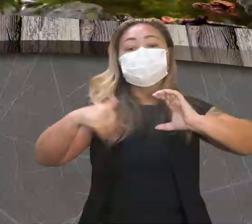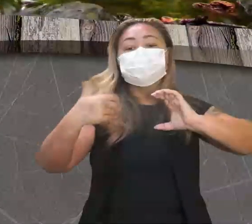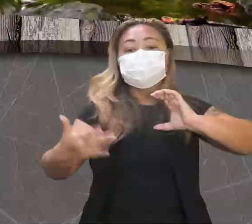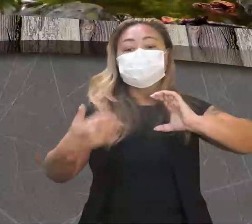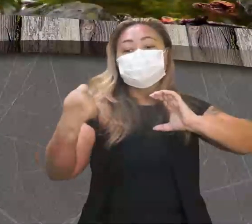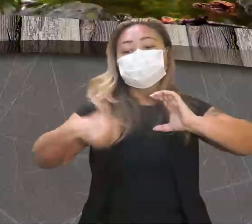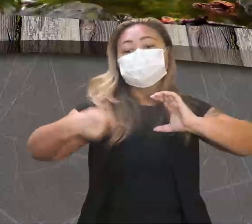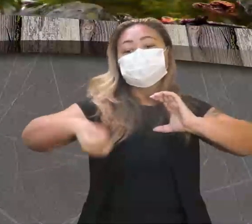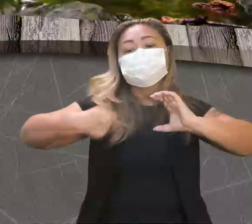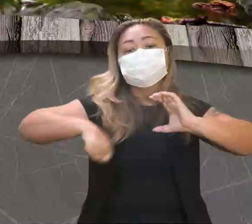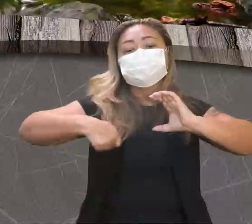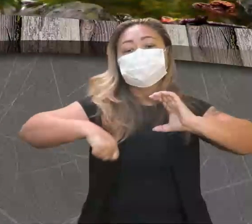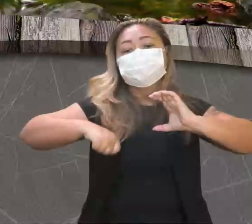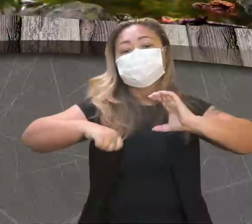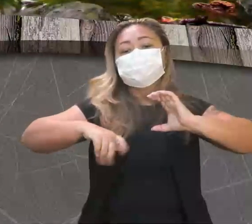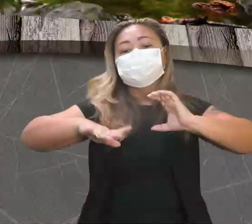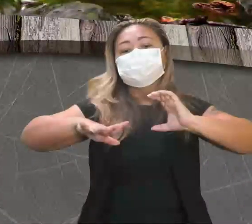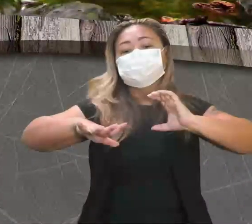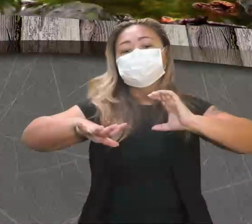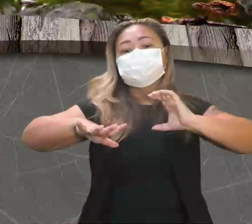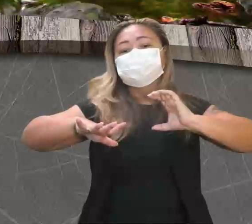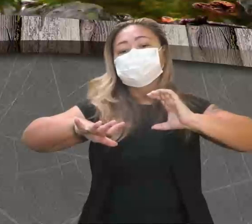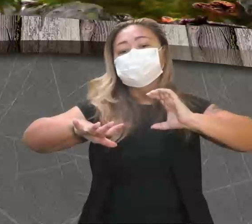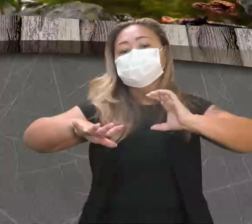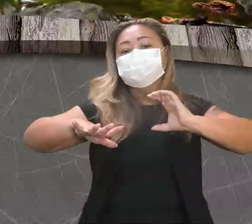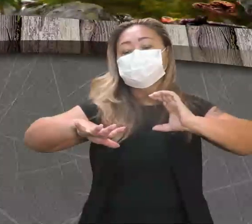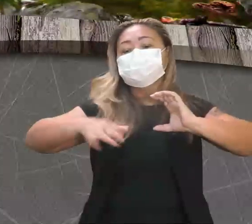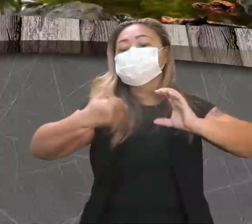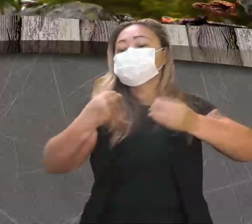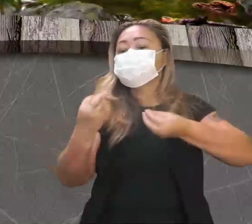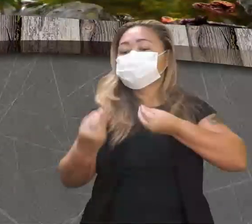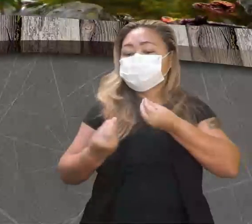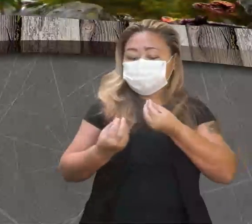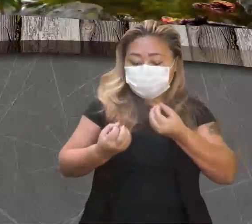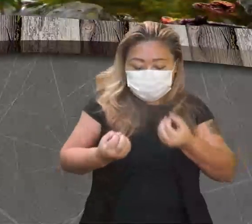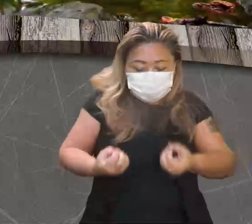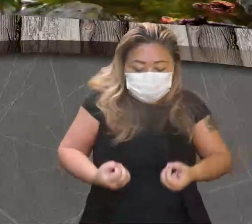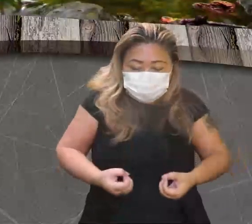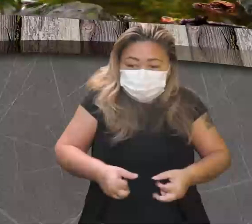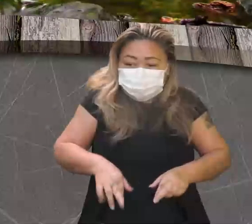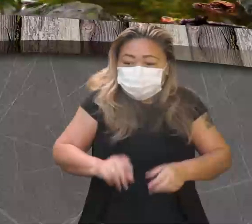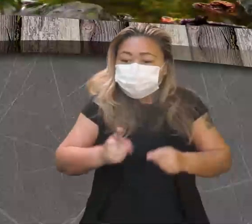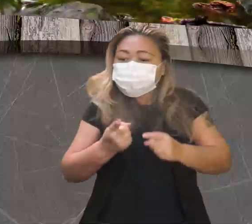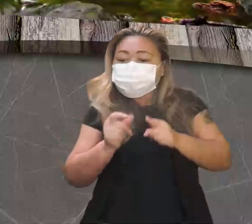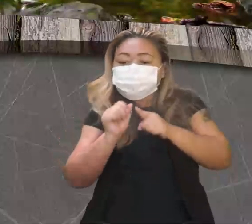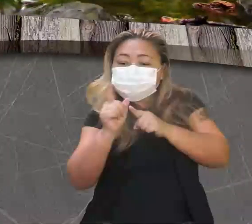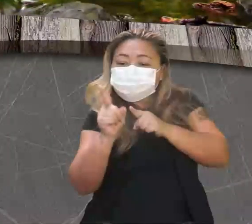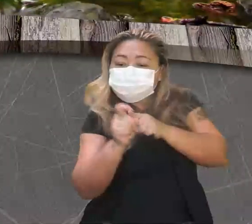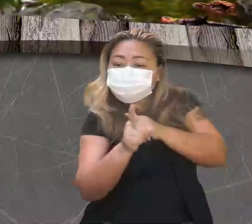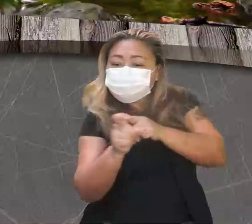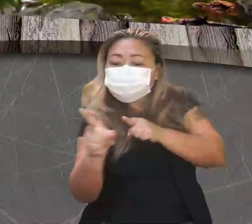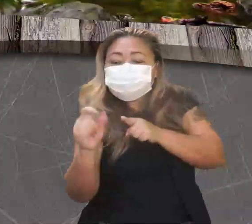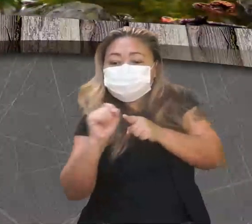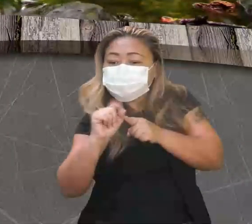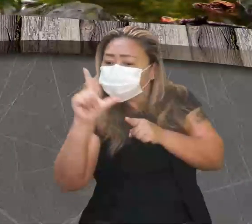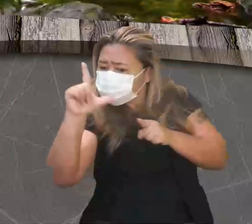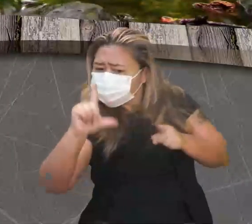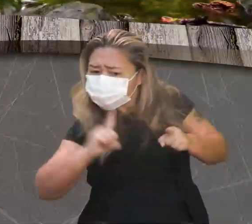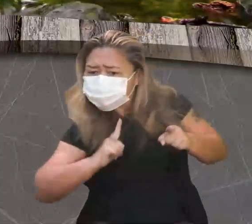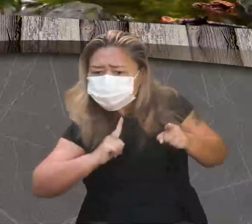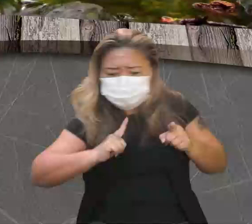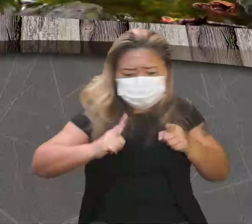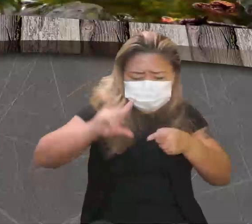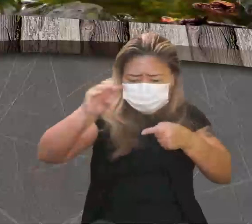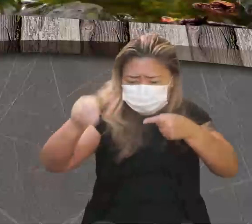aí, precisa então fazer aquele estudo dos óvulos disponíveis, dos espermatozoides disponíveis, né? Para poder fazer